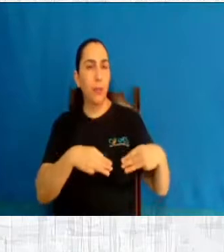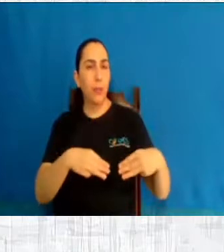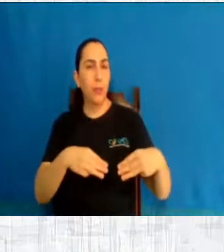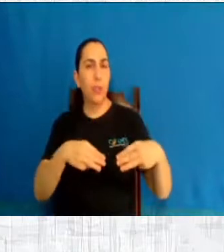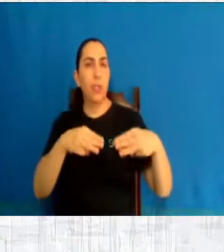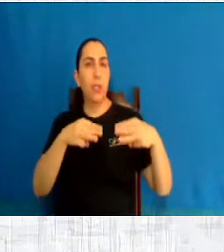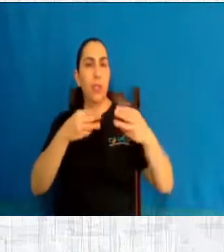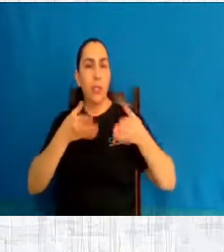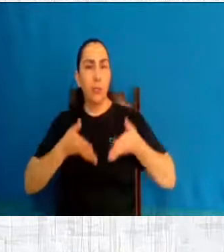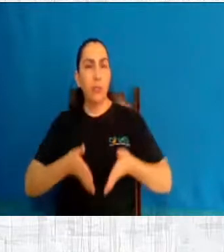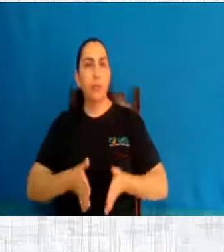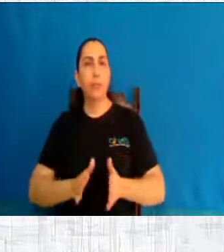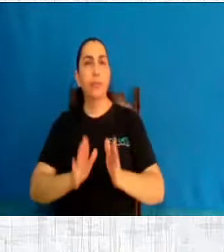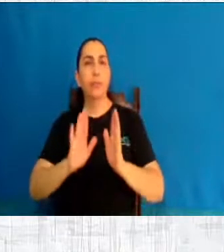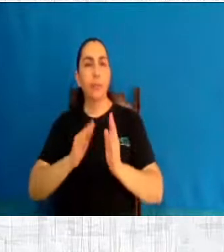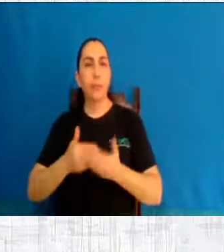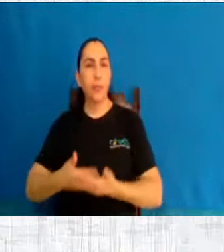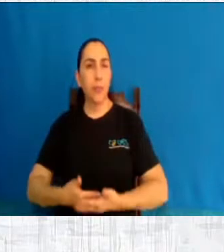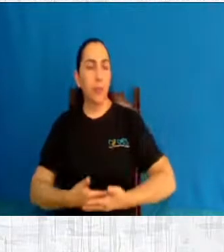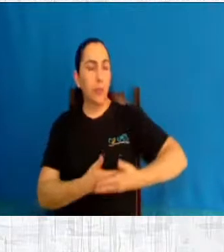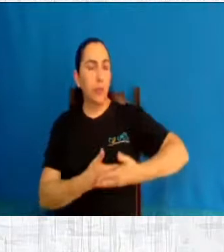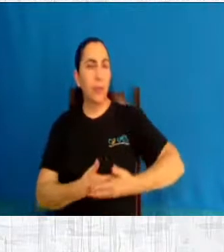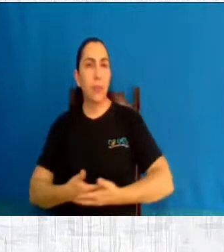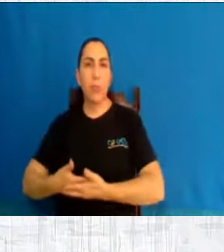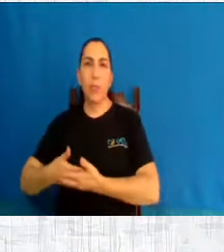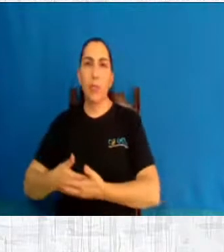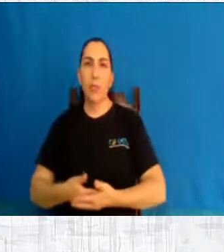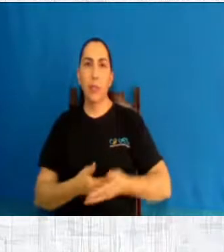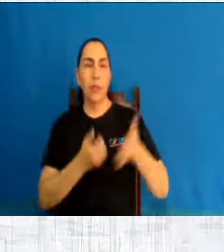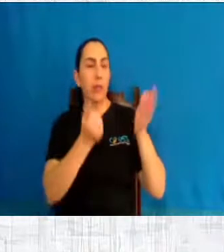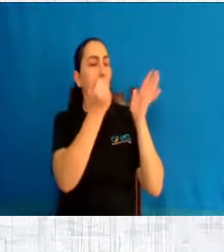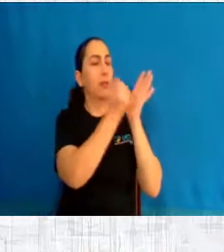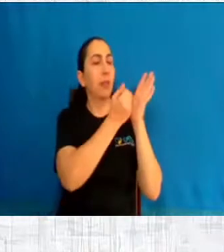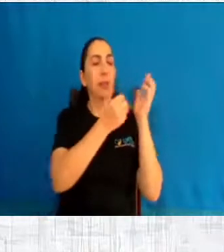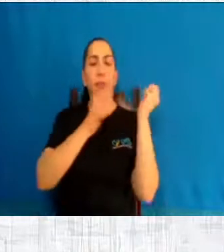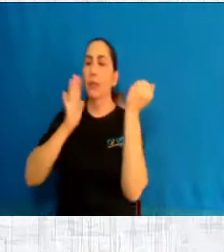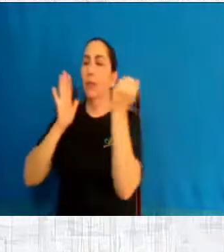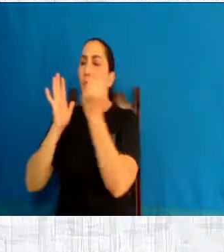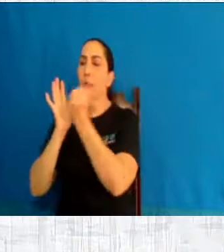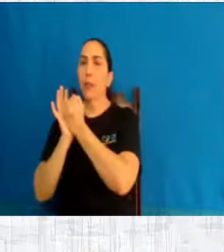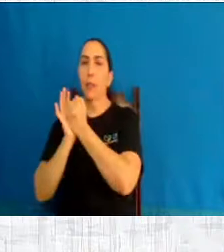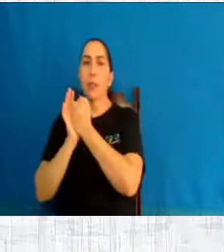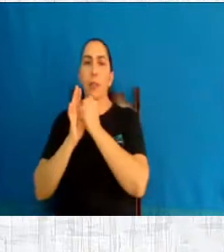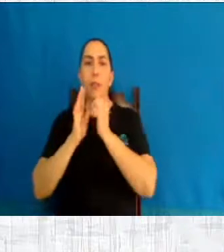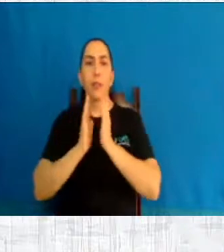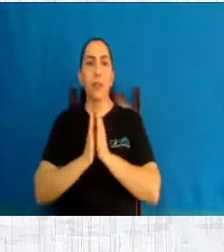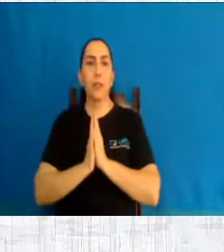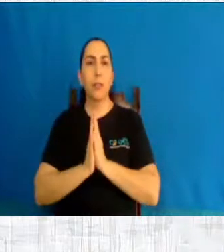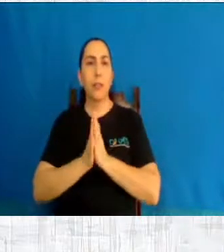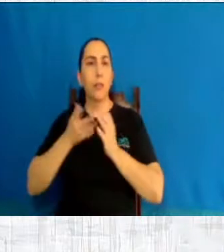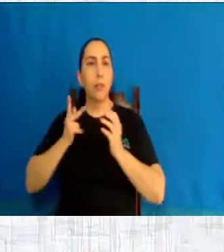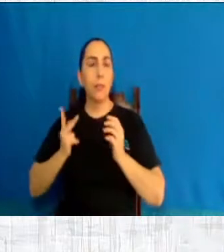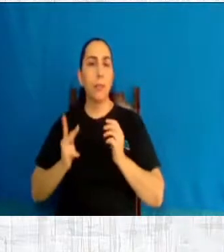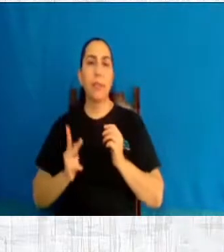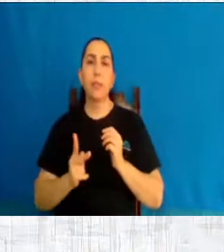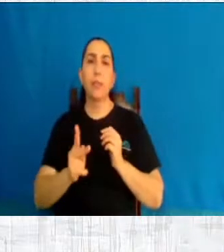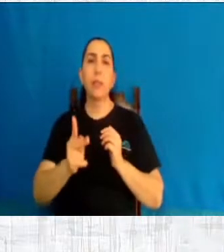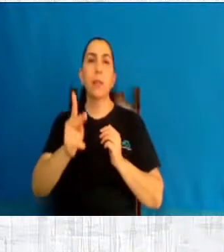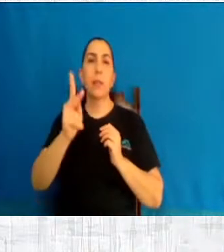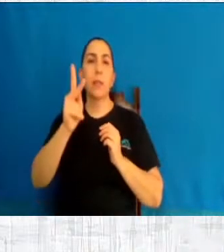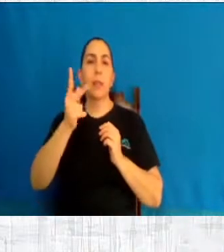as dores além da cruz, assim seja para sempre. ó divina soberana, refúgio dos que